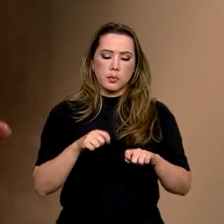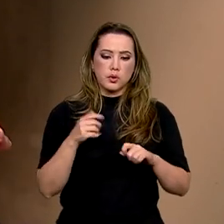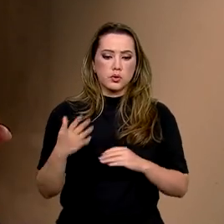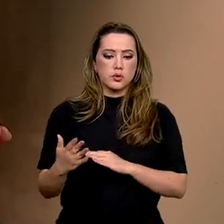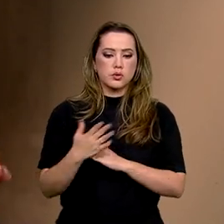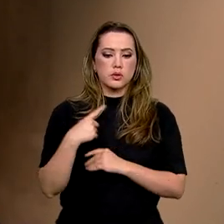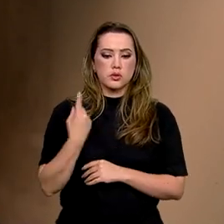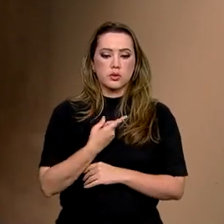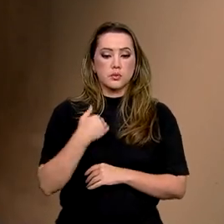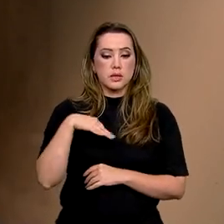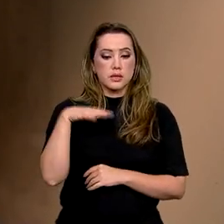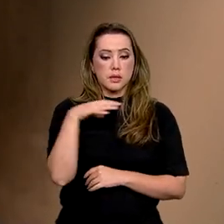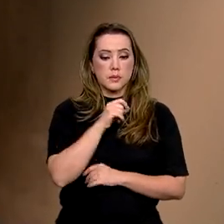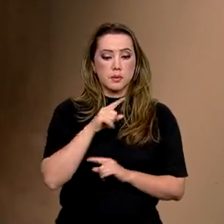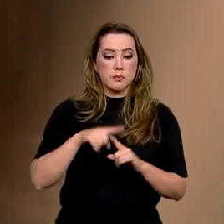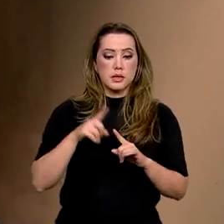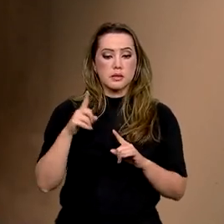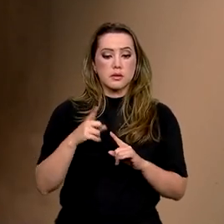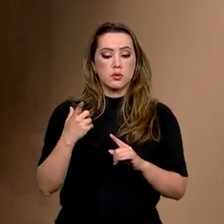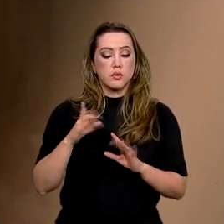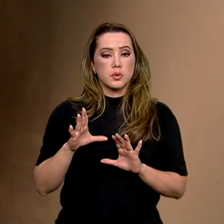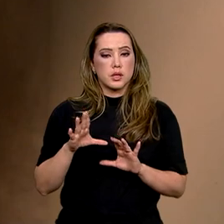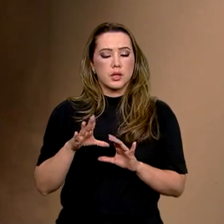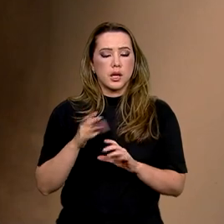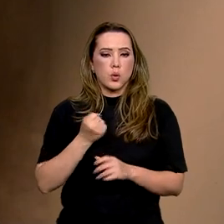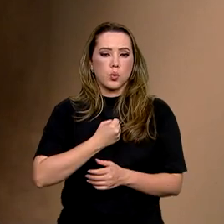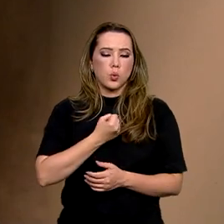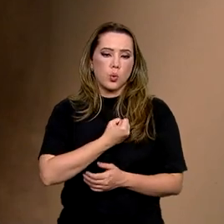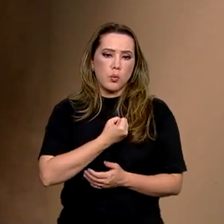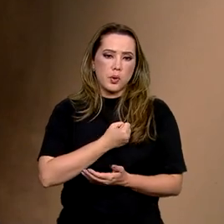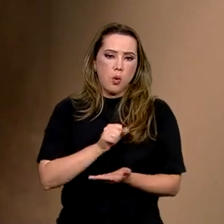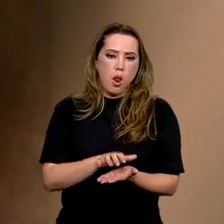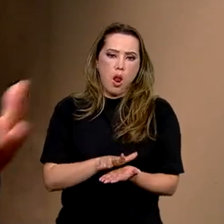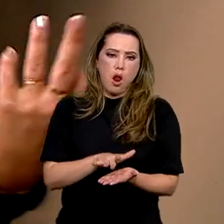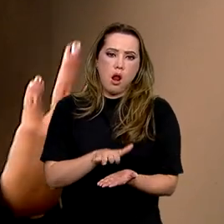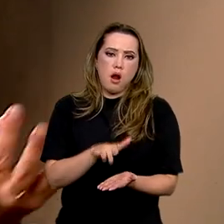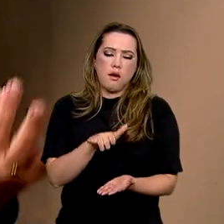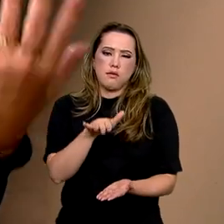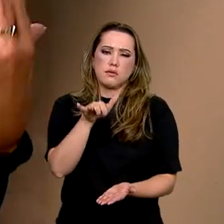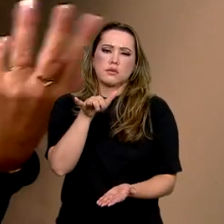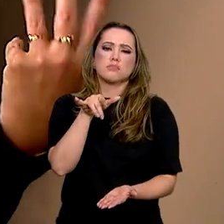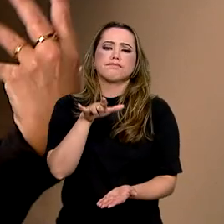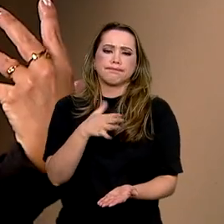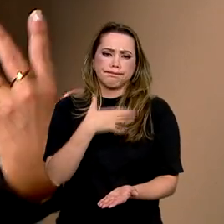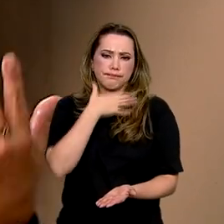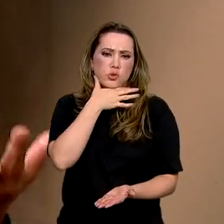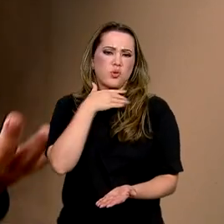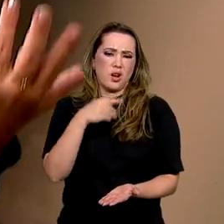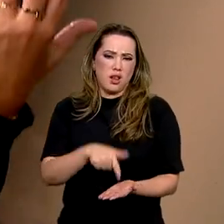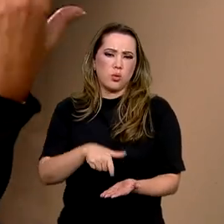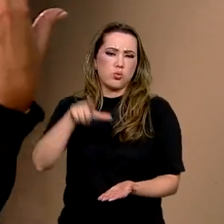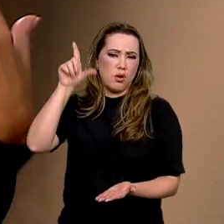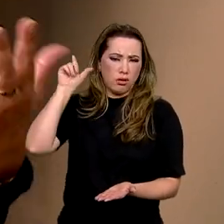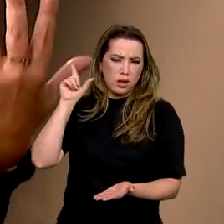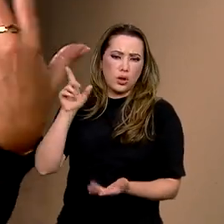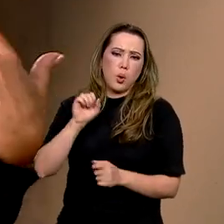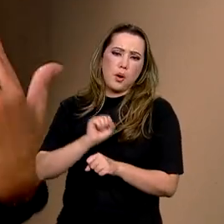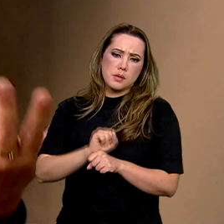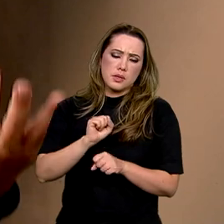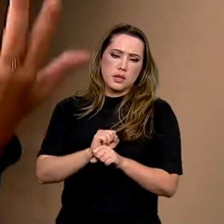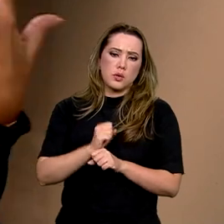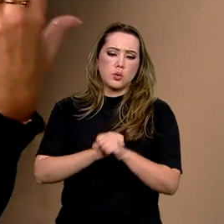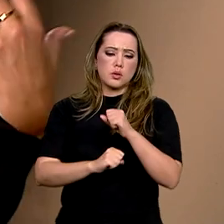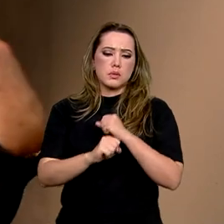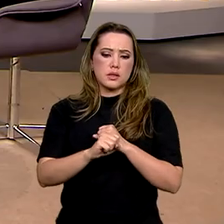a bater mais rápido. Mas, como existe um represamento muito grande, por causa do que já existia no ano